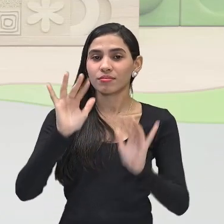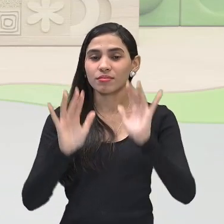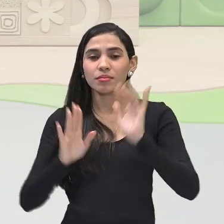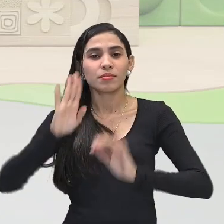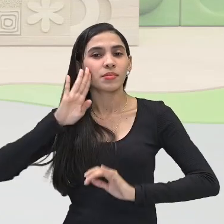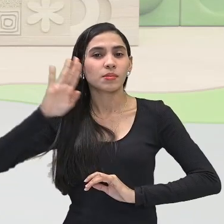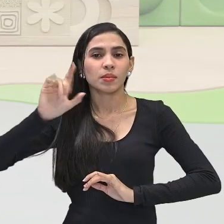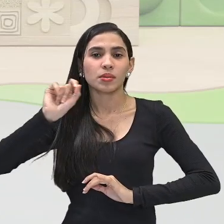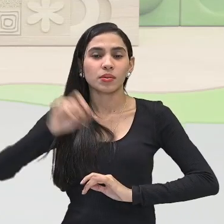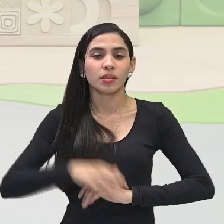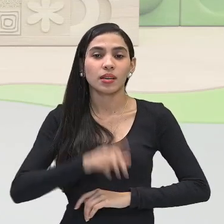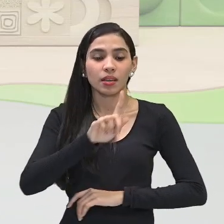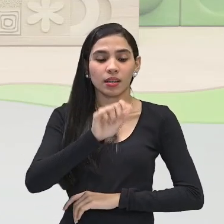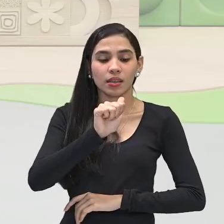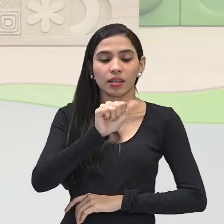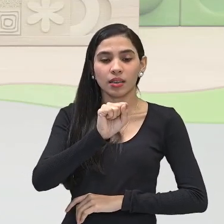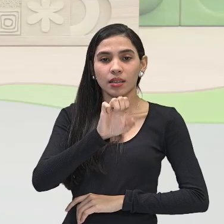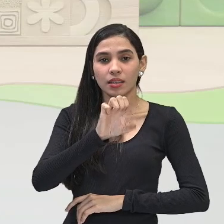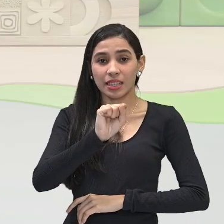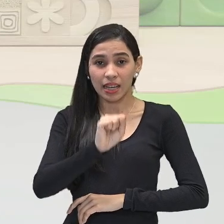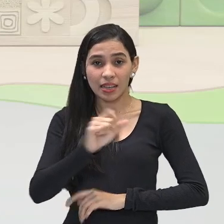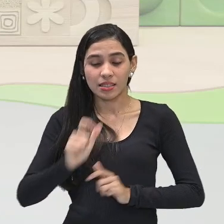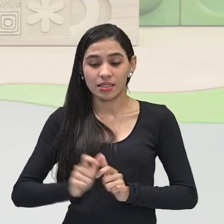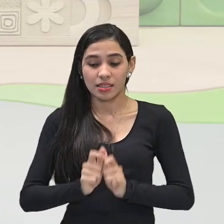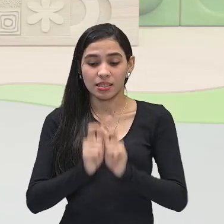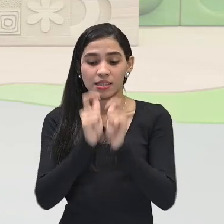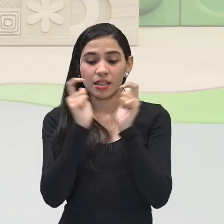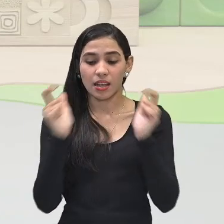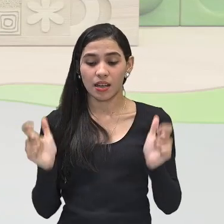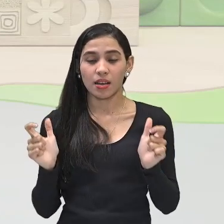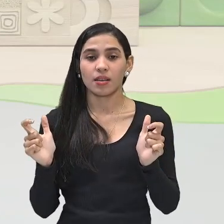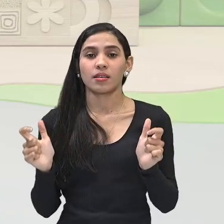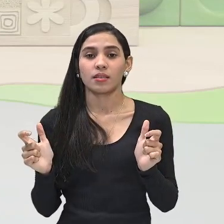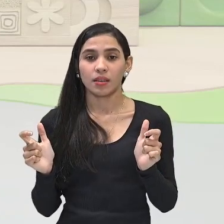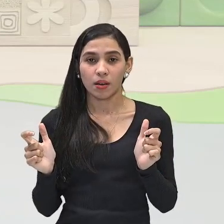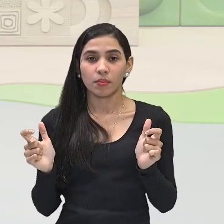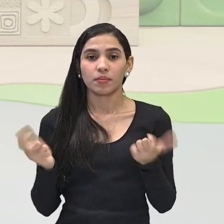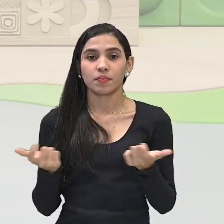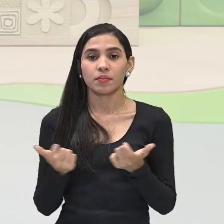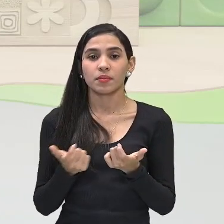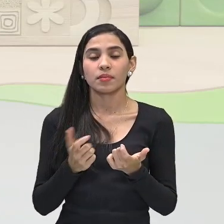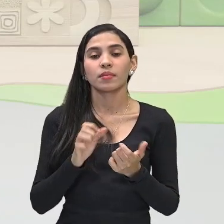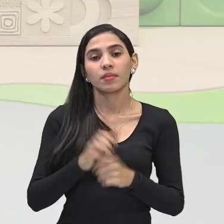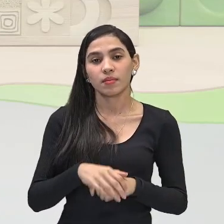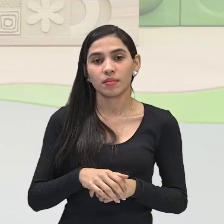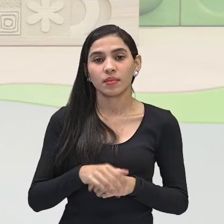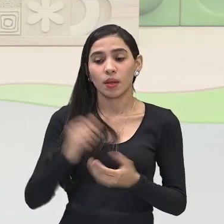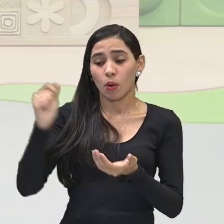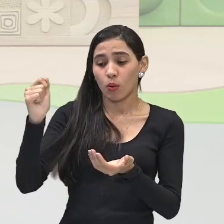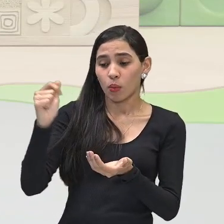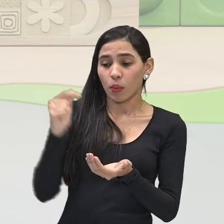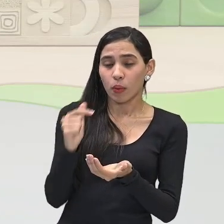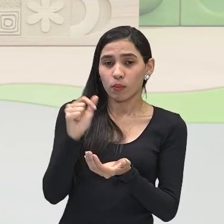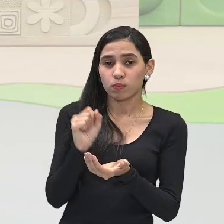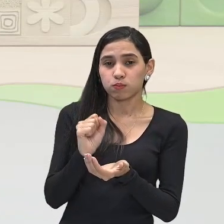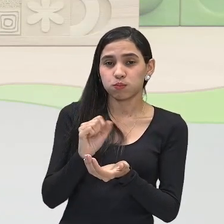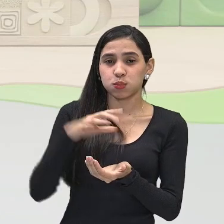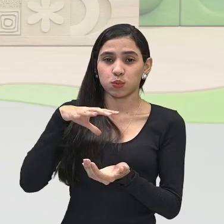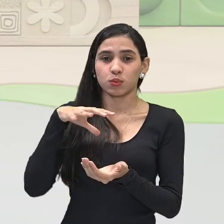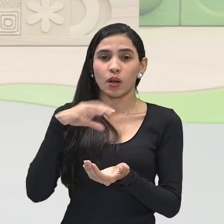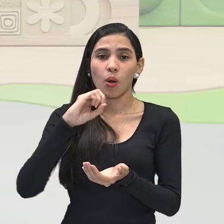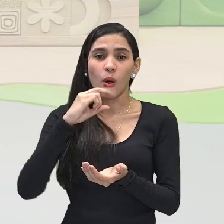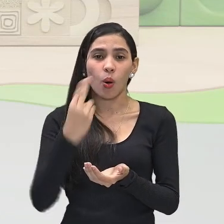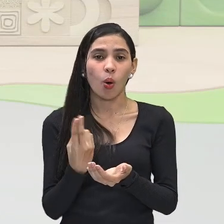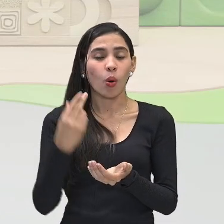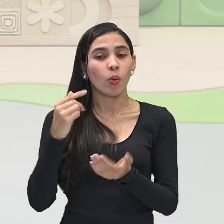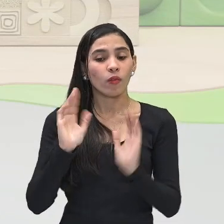esses gases que aumentam o efeito estufa ou, no caso, destrói aqui, no nosso